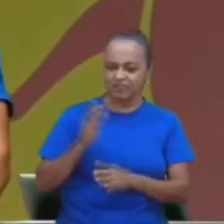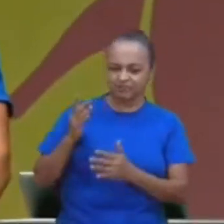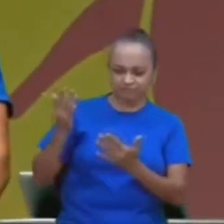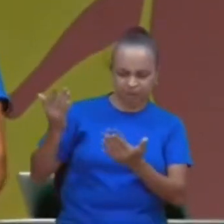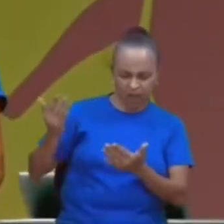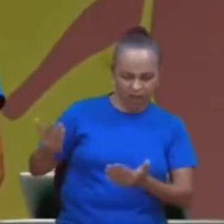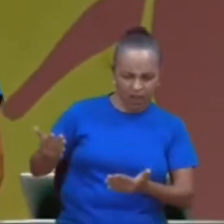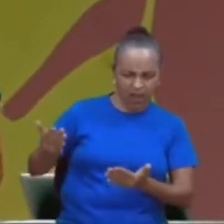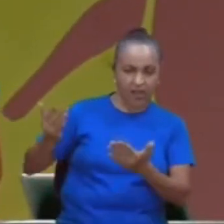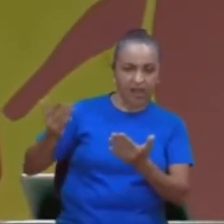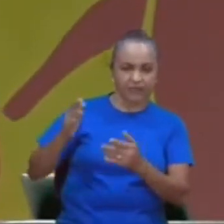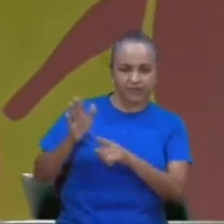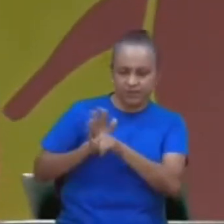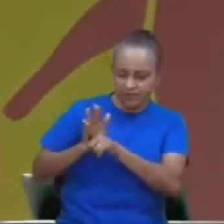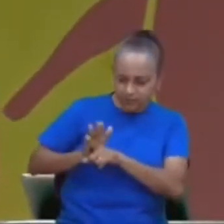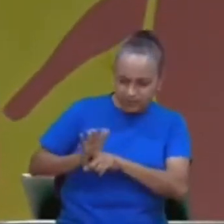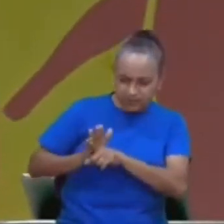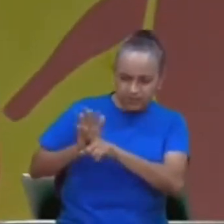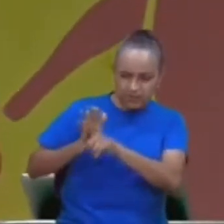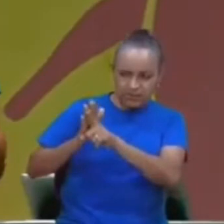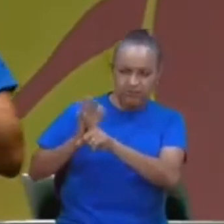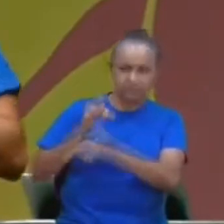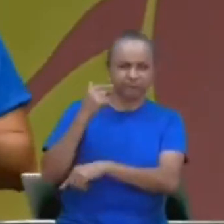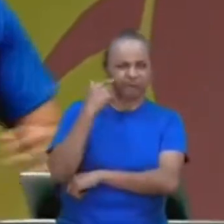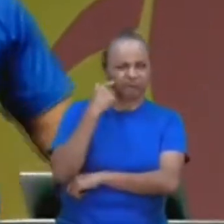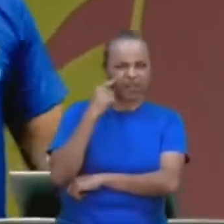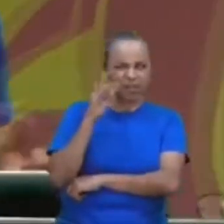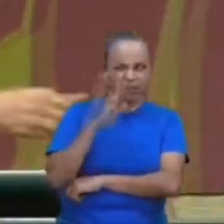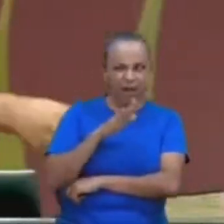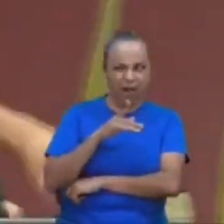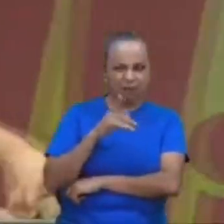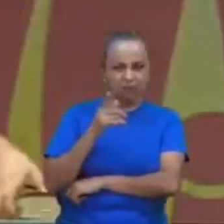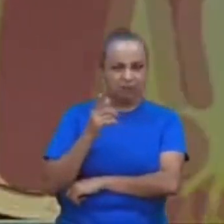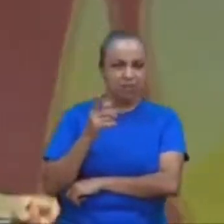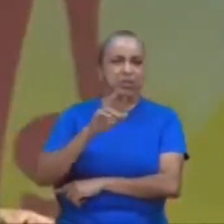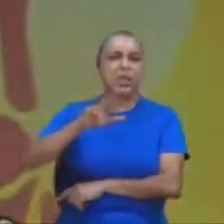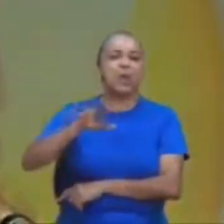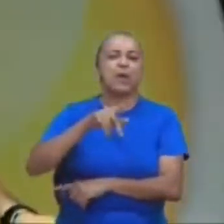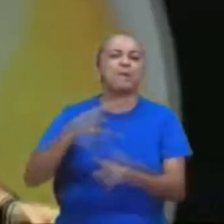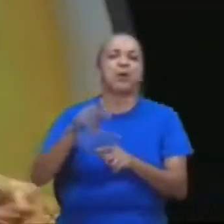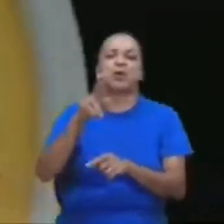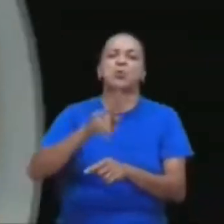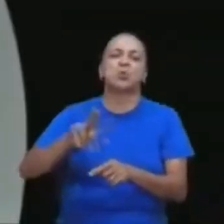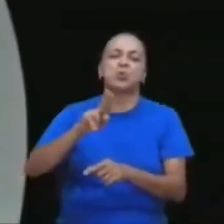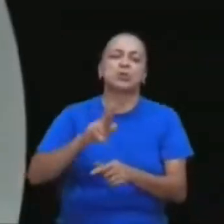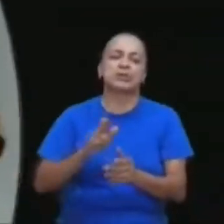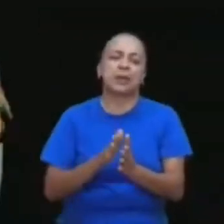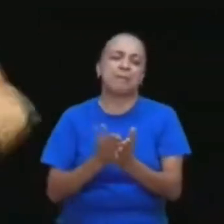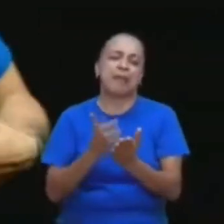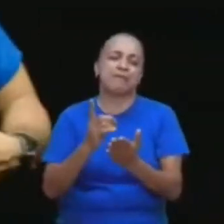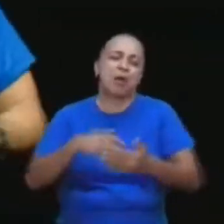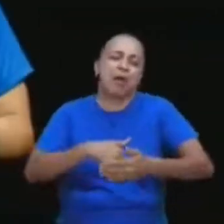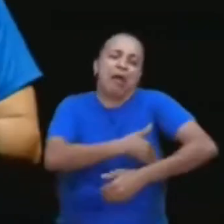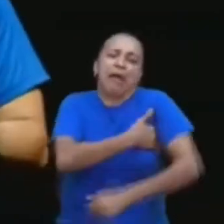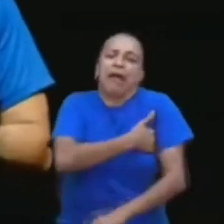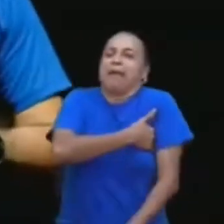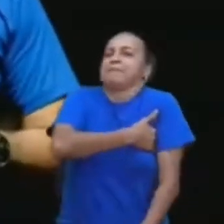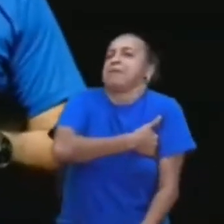essa pessoa é, você tem que pensar, será que é um lobo, não é, não é porque está com a Bíblia na mão, Satanás pega na Bíblia, tranquilo,